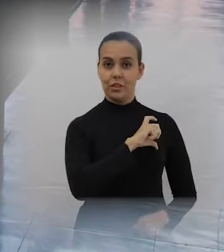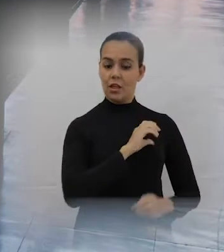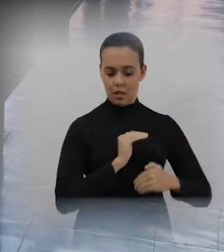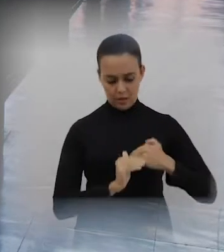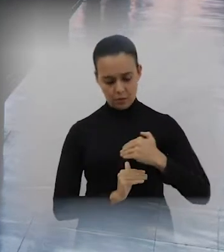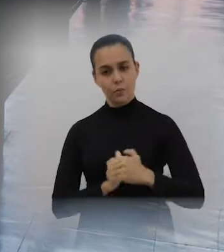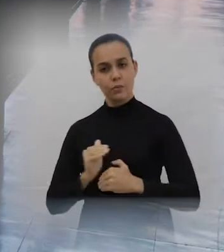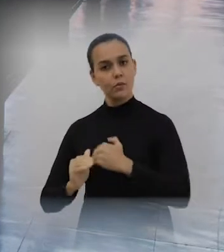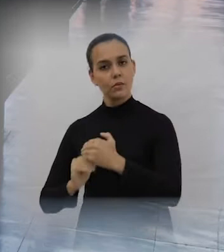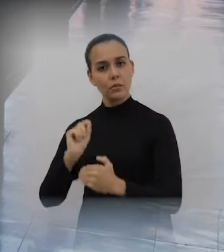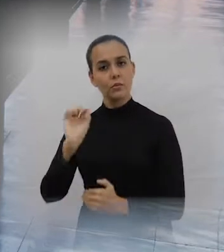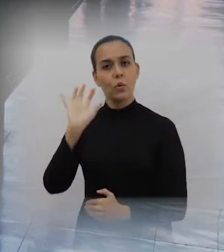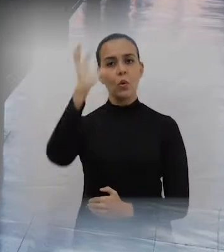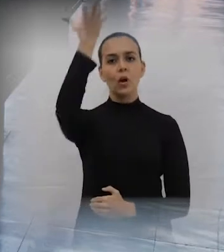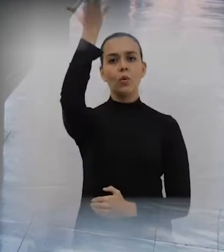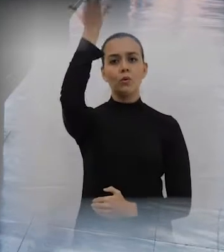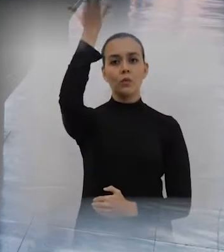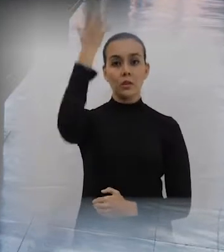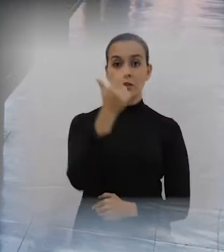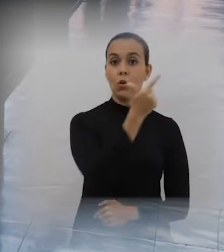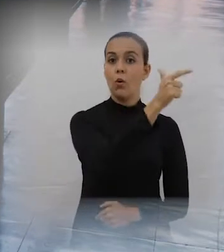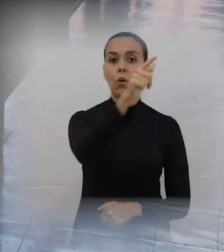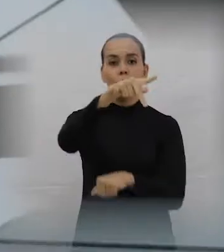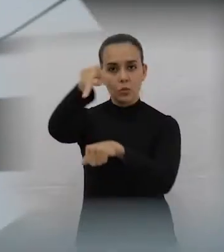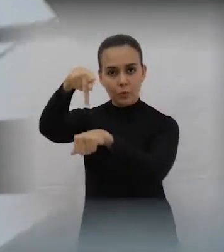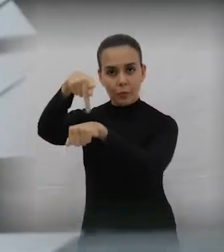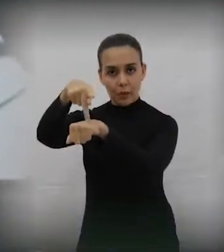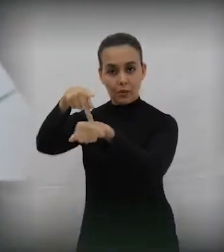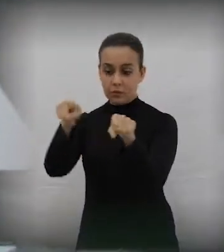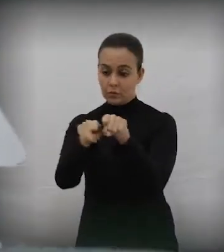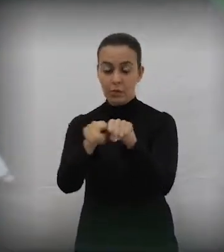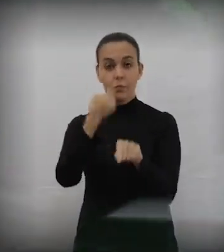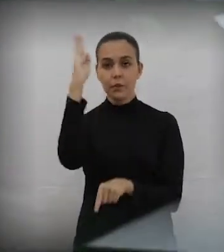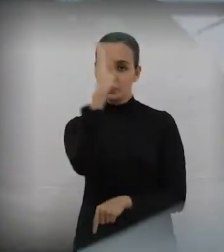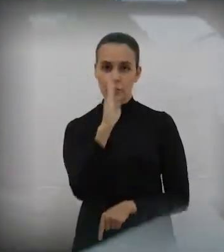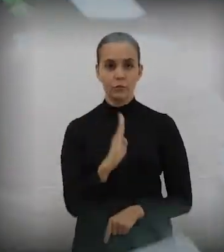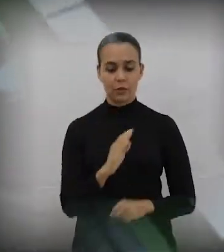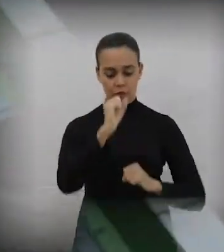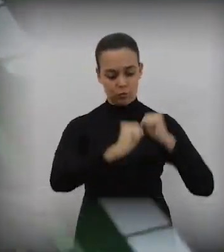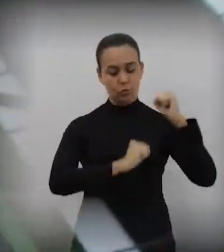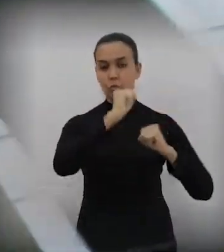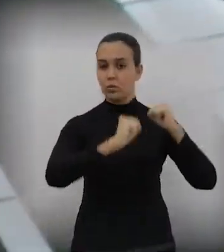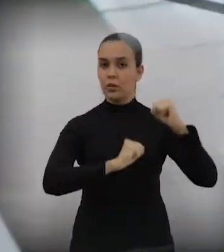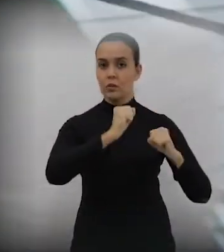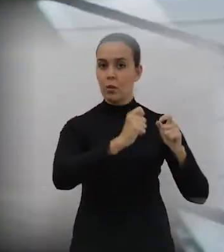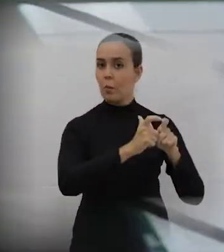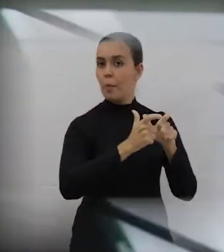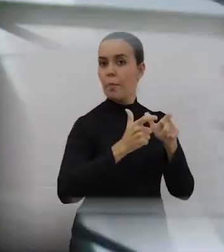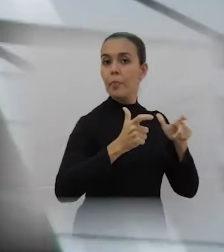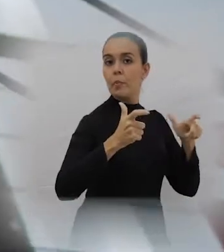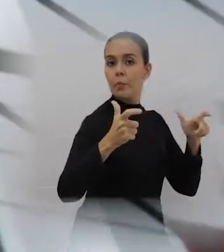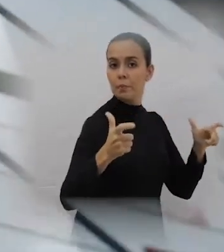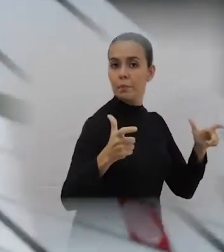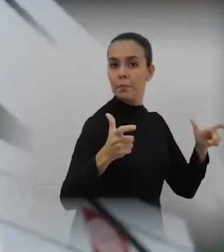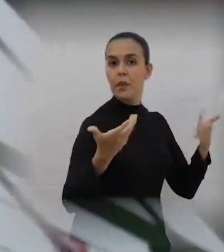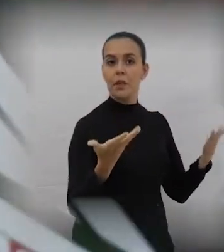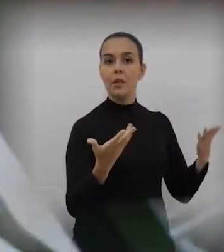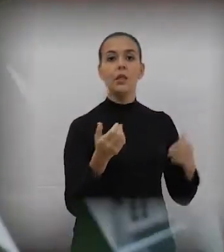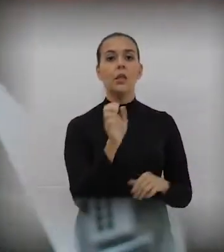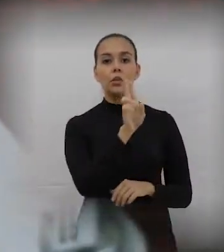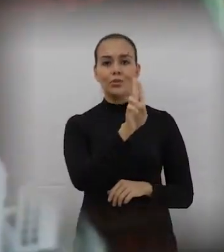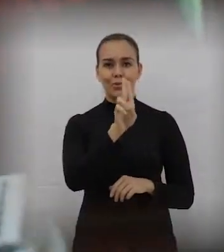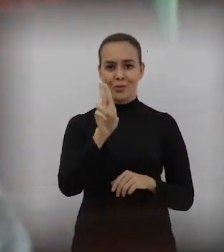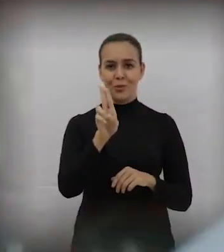no Brasil, né? O processo de industrialização brasileiro foi acompanhado do que a gente chamou aqui do êxodo rural, né? Então, as pessoas vindo do campo, do Nordeste para o